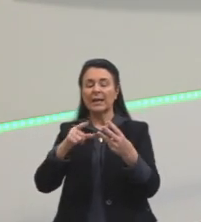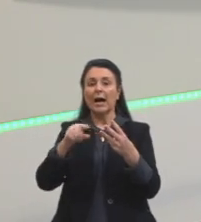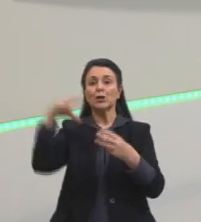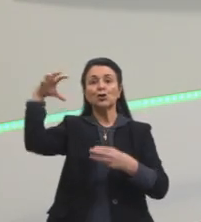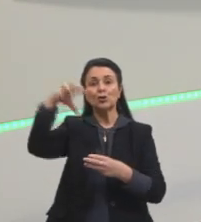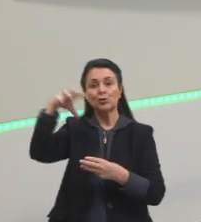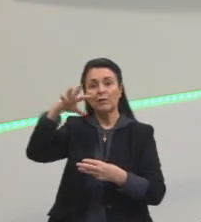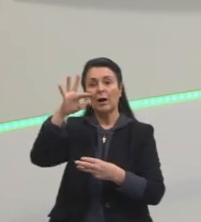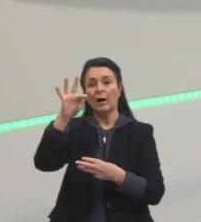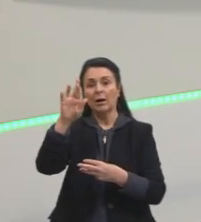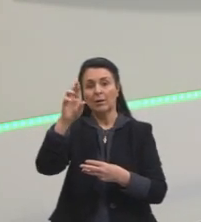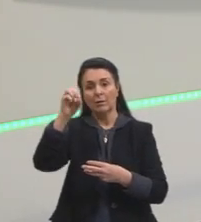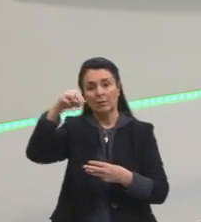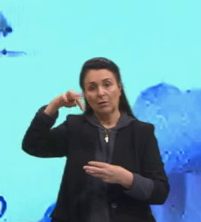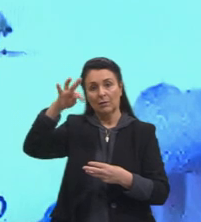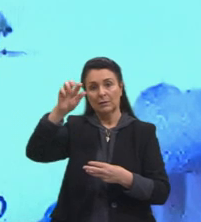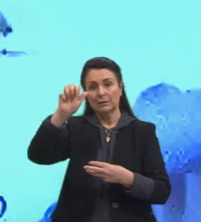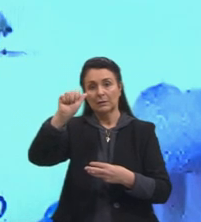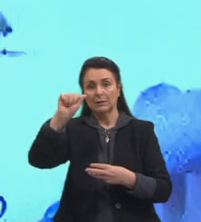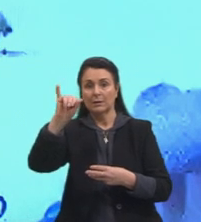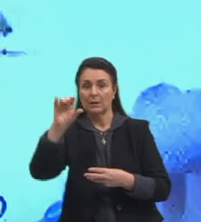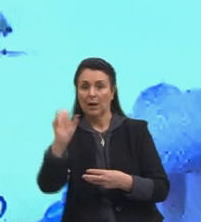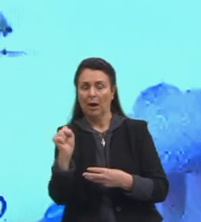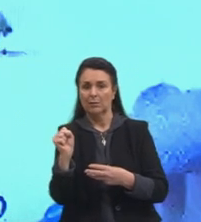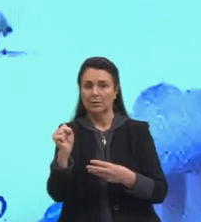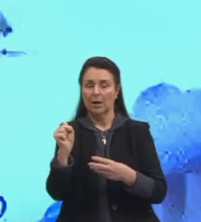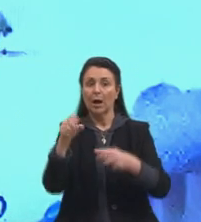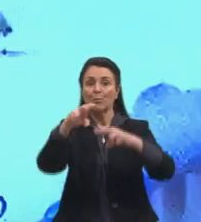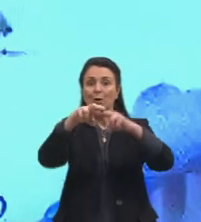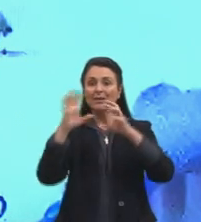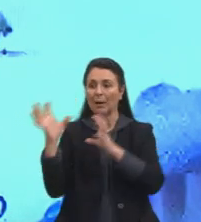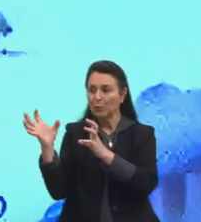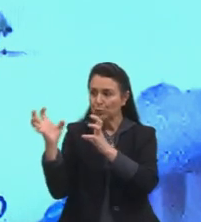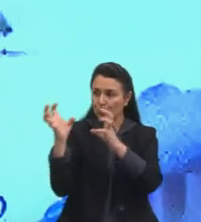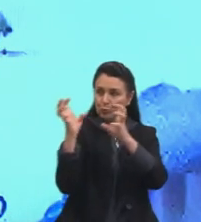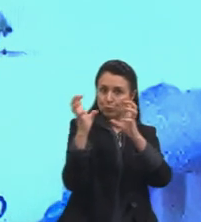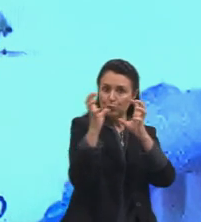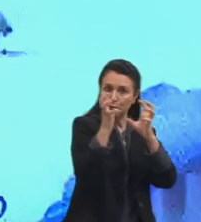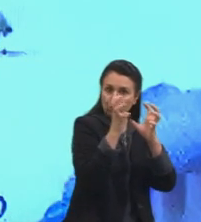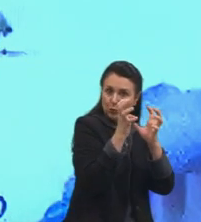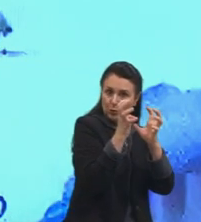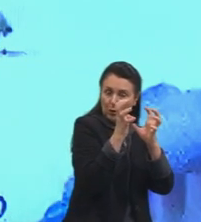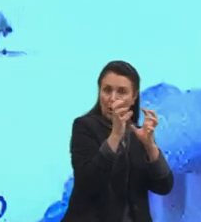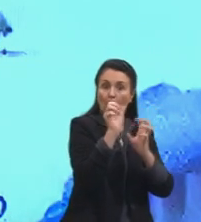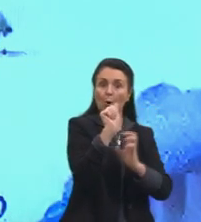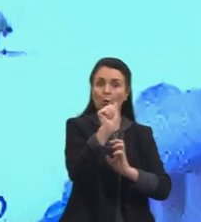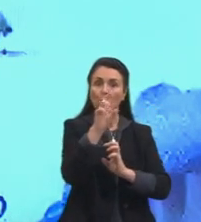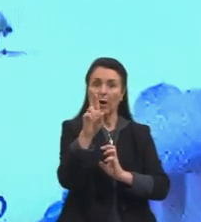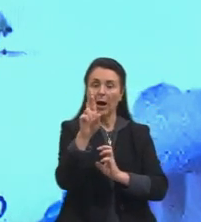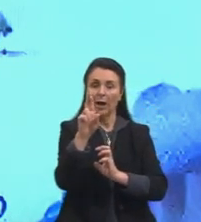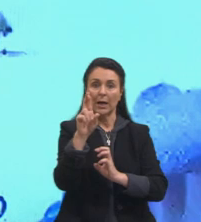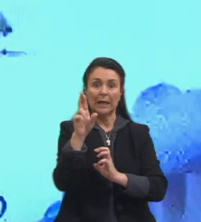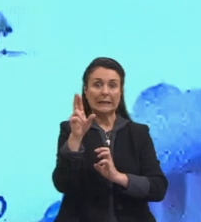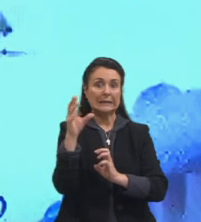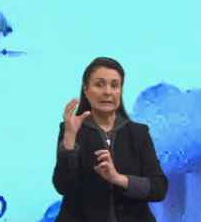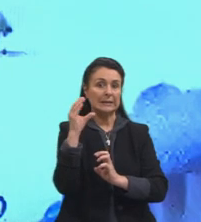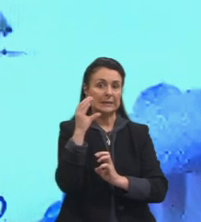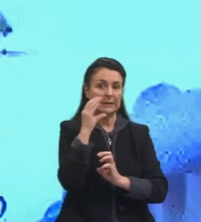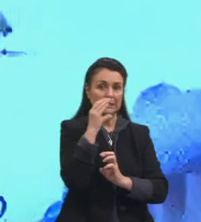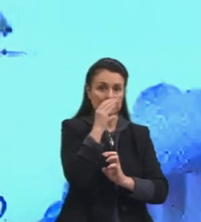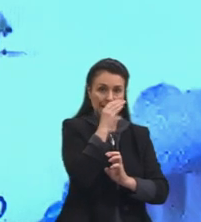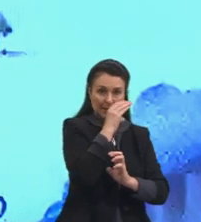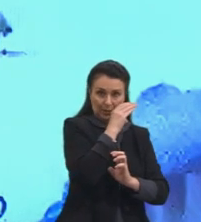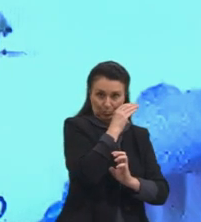justamente chuvas de massas de ar, são choques de massa de ar. A massa de ar quente, ela forma então no local, que